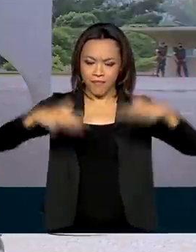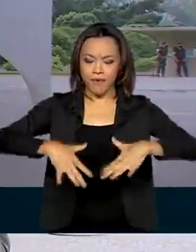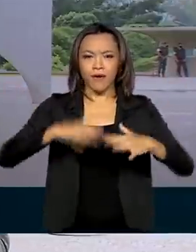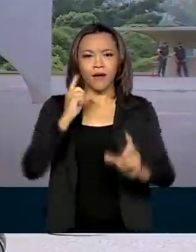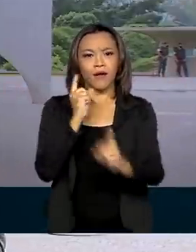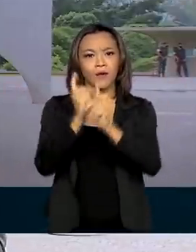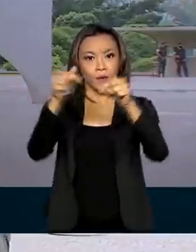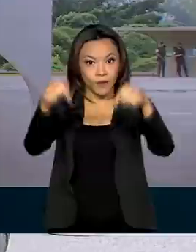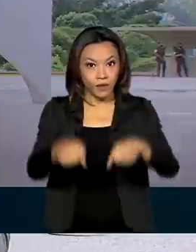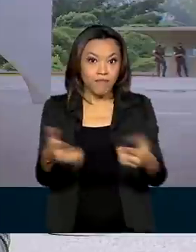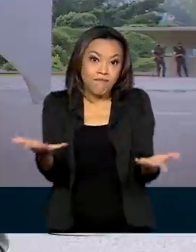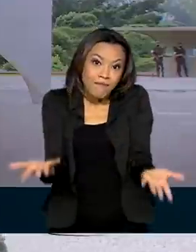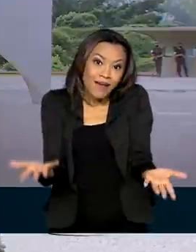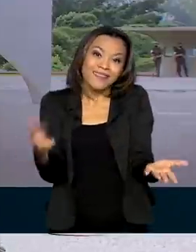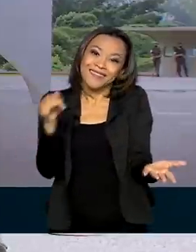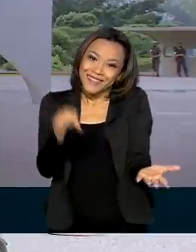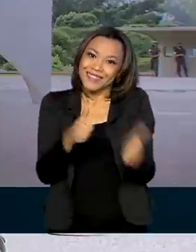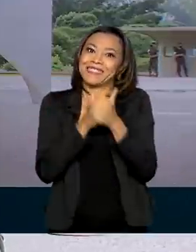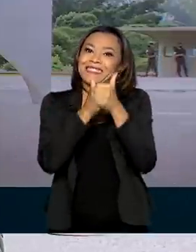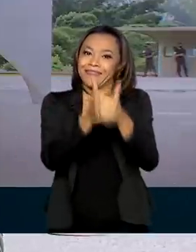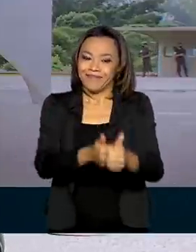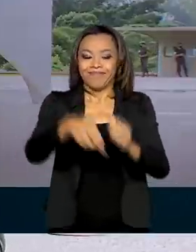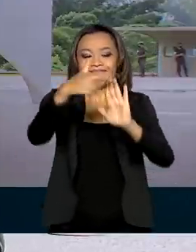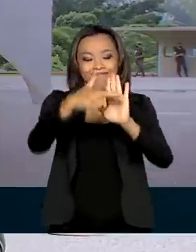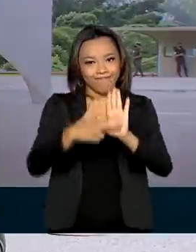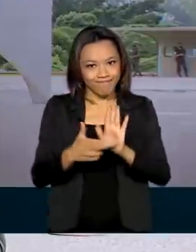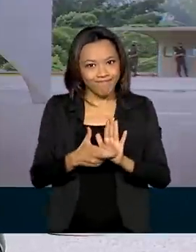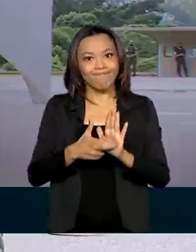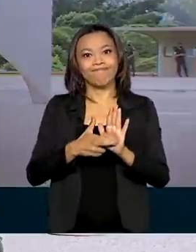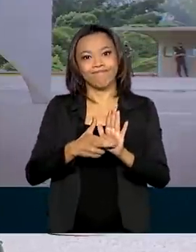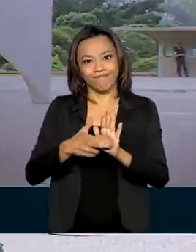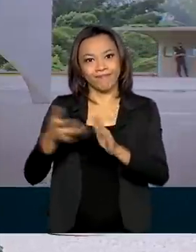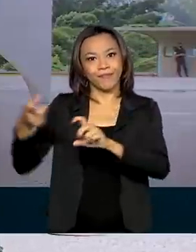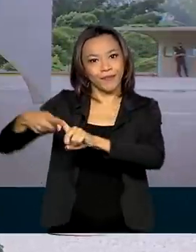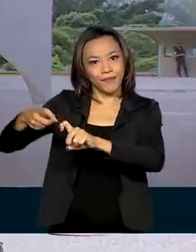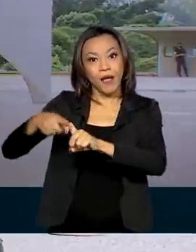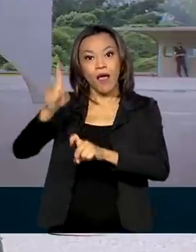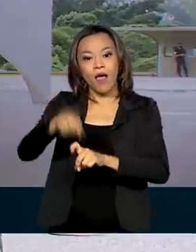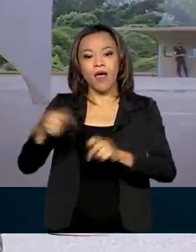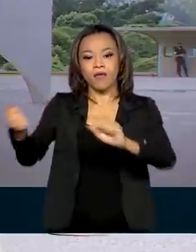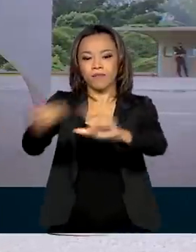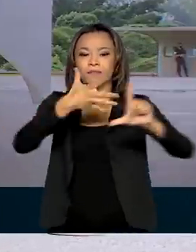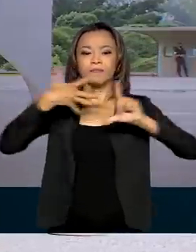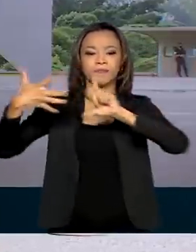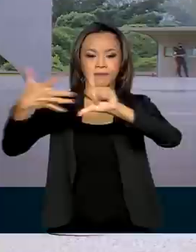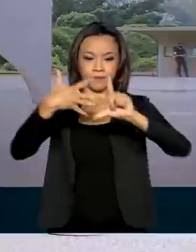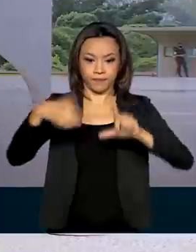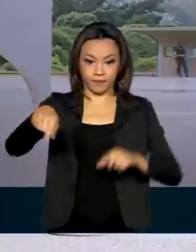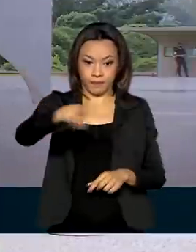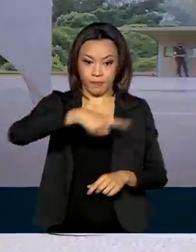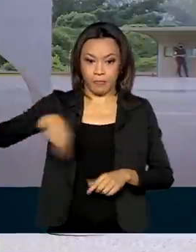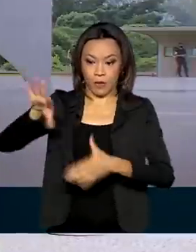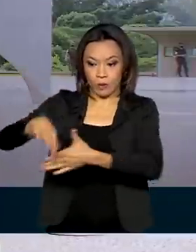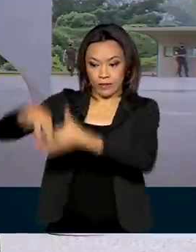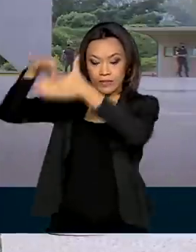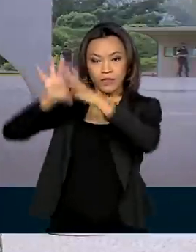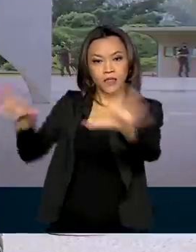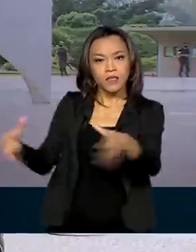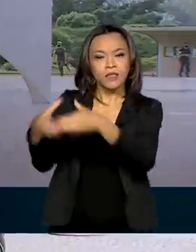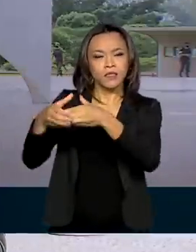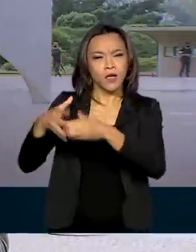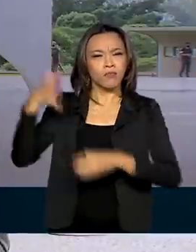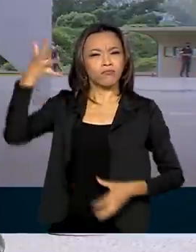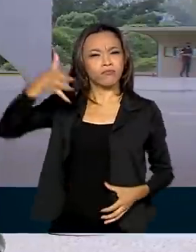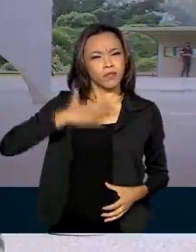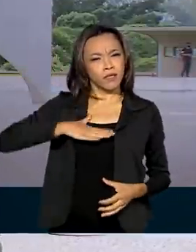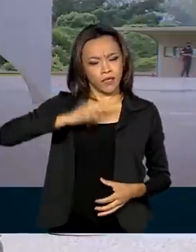encontro. Mas neste ano, seguindo as recomendações médicas, esse encontro vai ser por videoconferência. Os líderes desses países devem discursar daqui